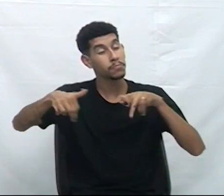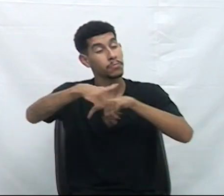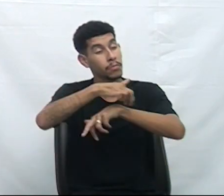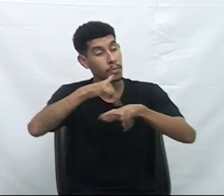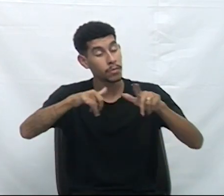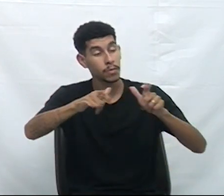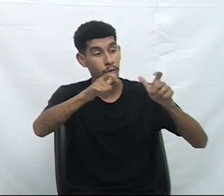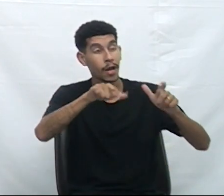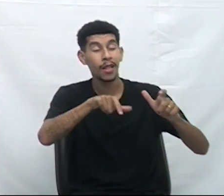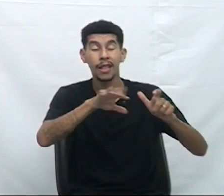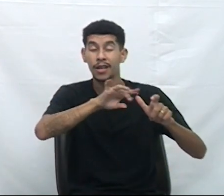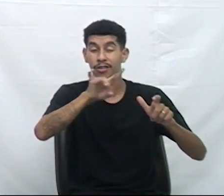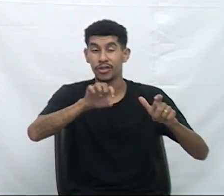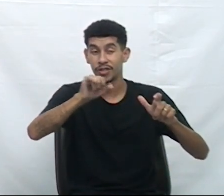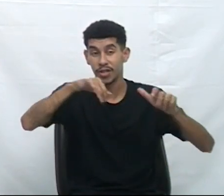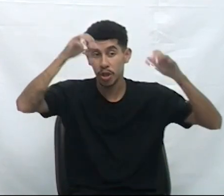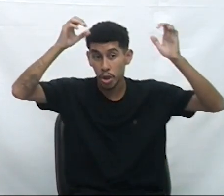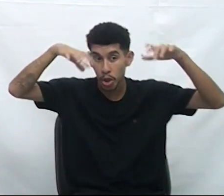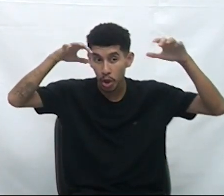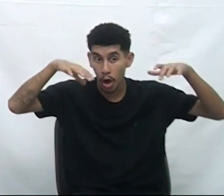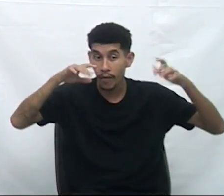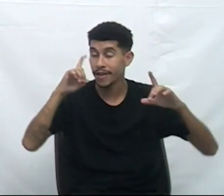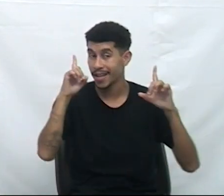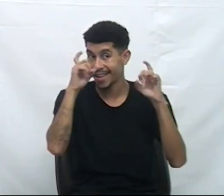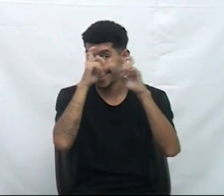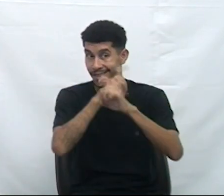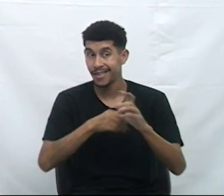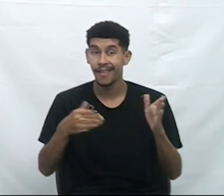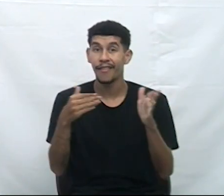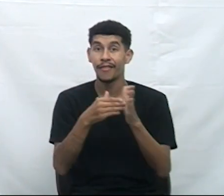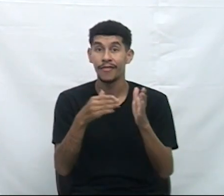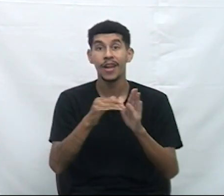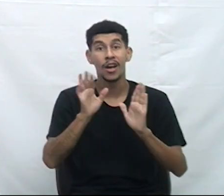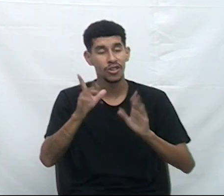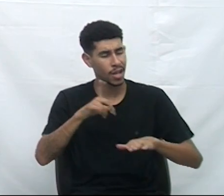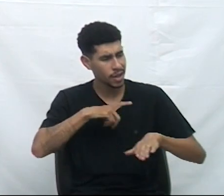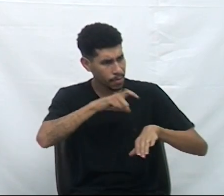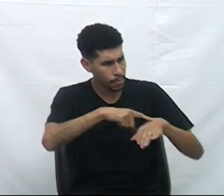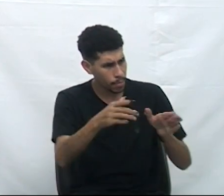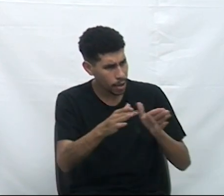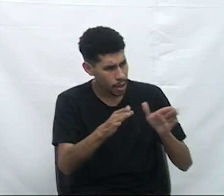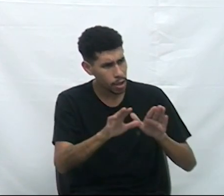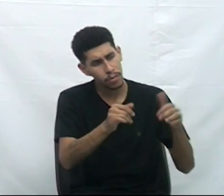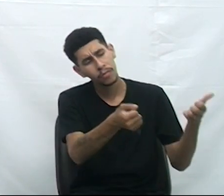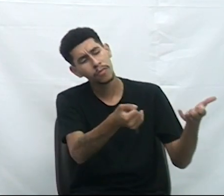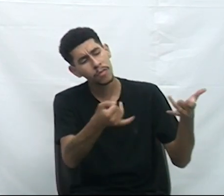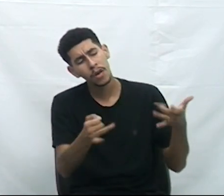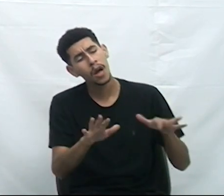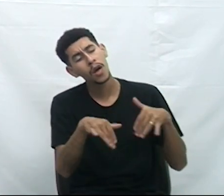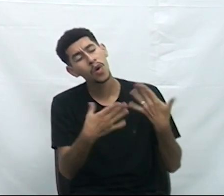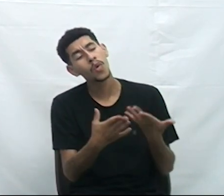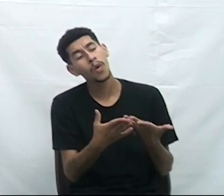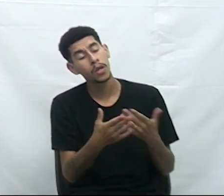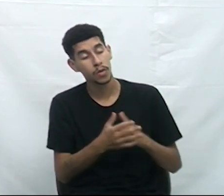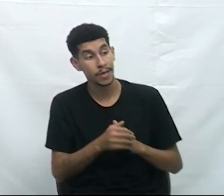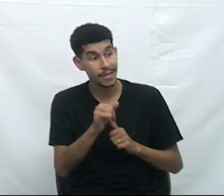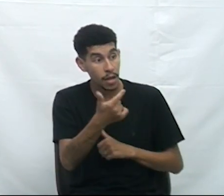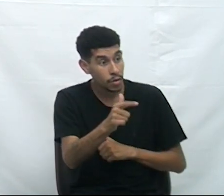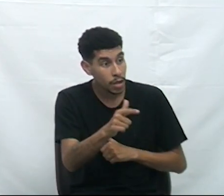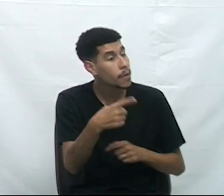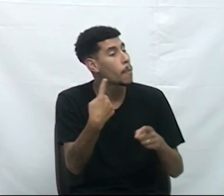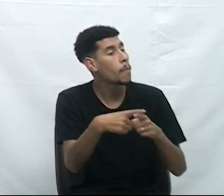nos dias de chuva é comprometida. Havendo previsão, é possível informar a data? Não havendo a